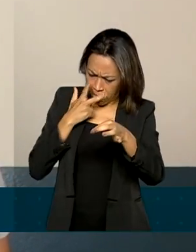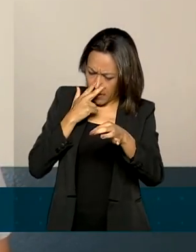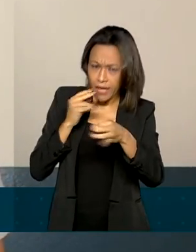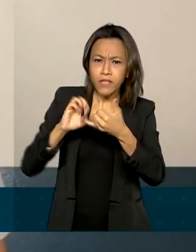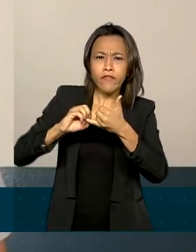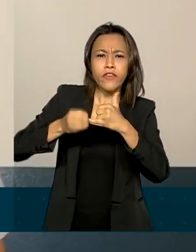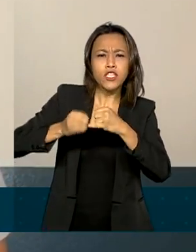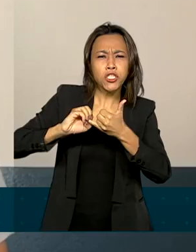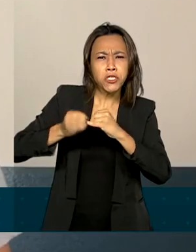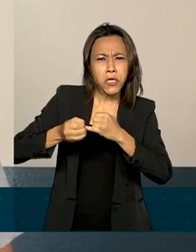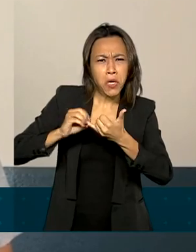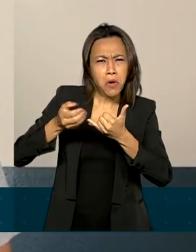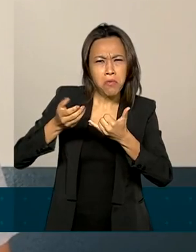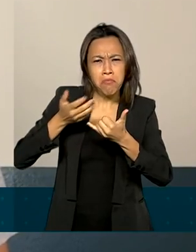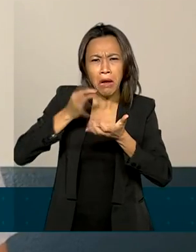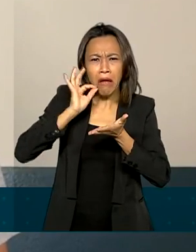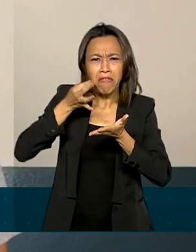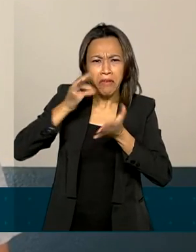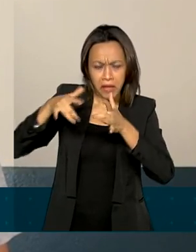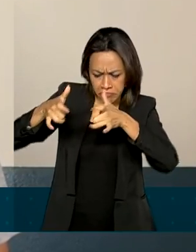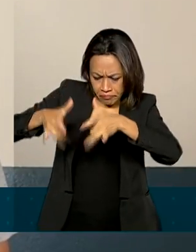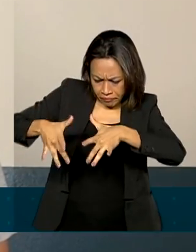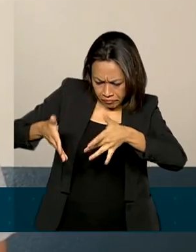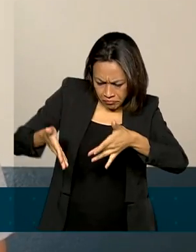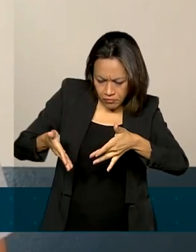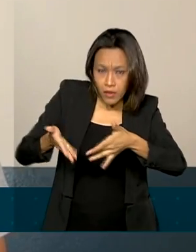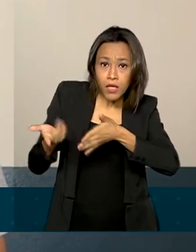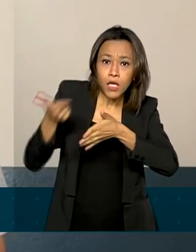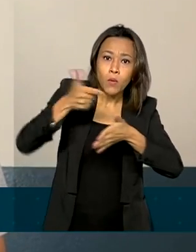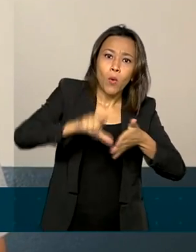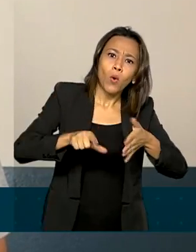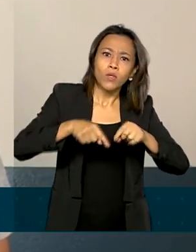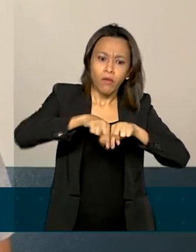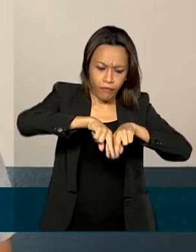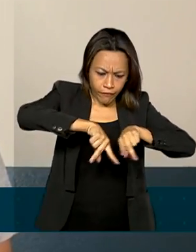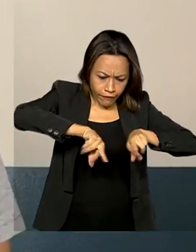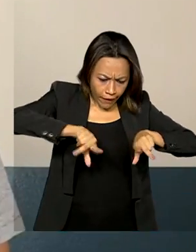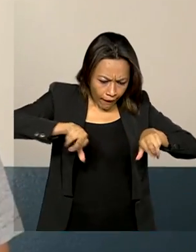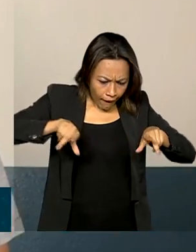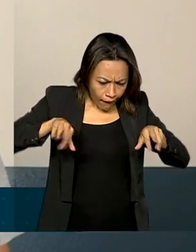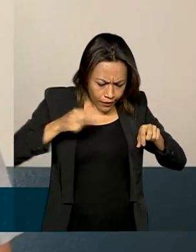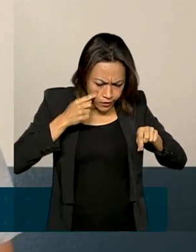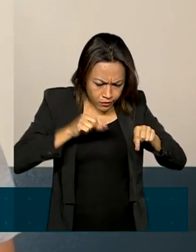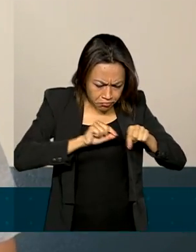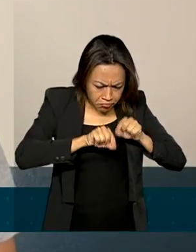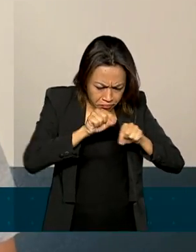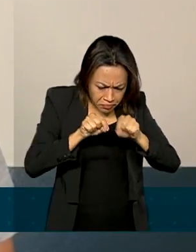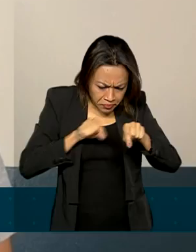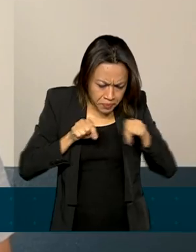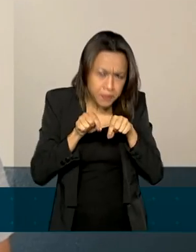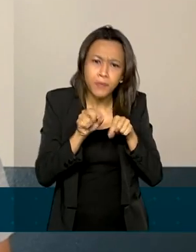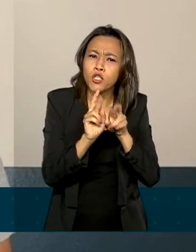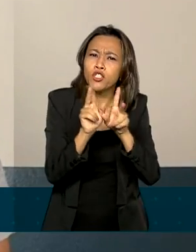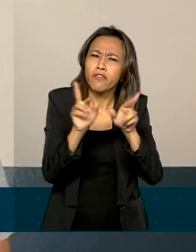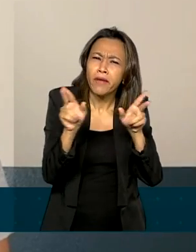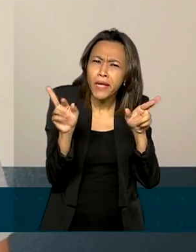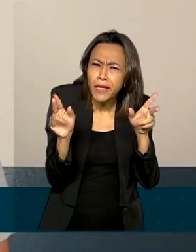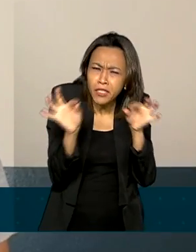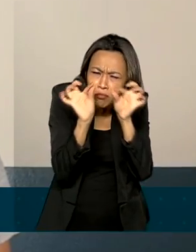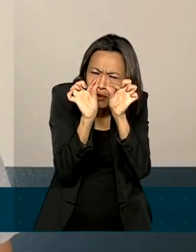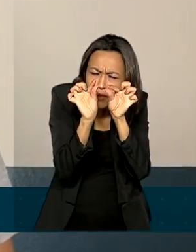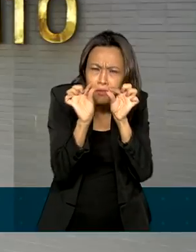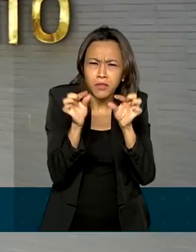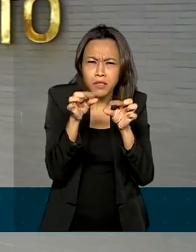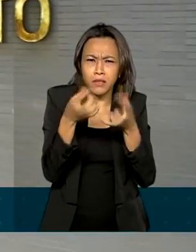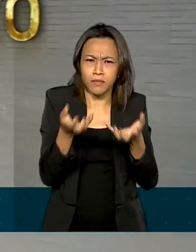café, alguma coisa parecida assim. E outra, um saquinho com várias sementinhas diferentes, sementinhas bem